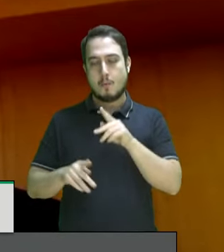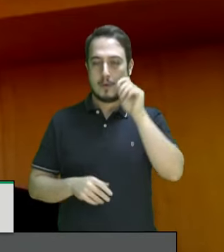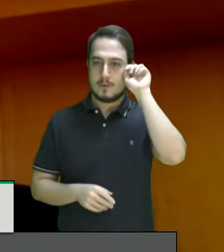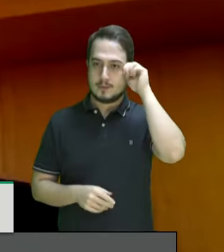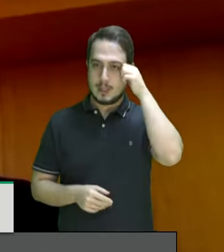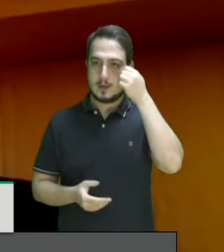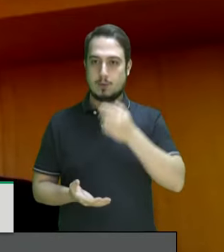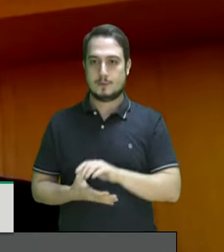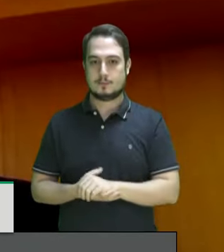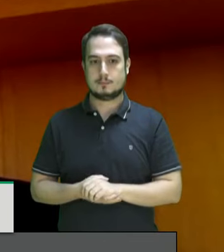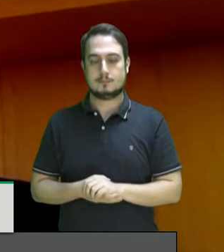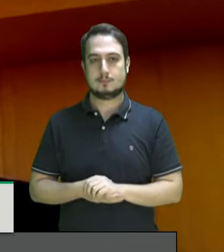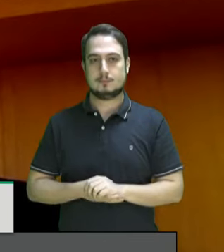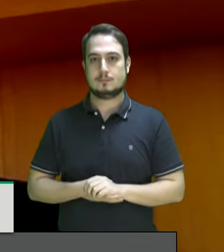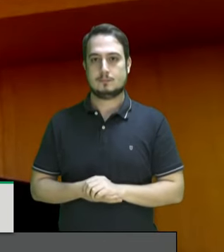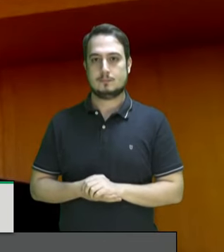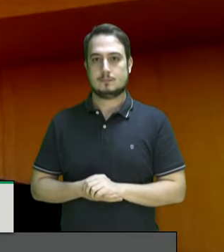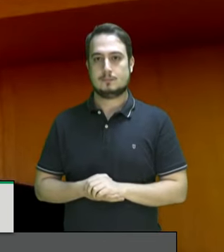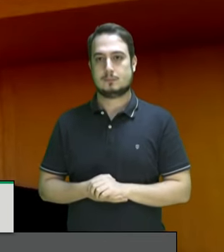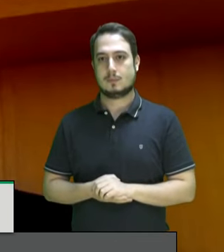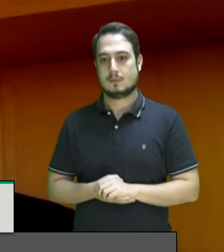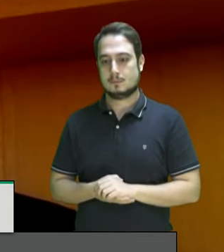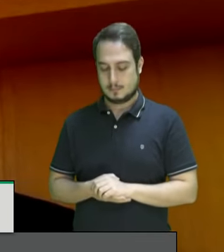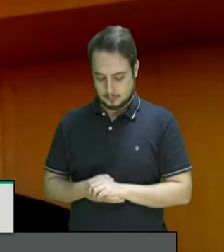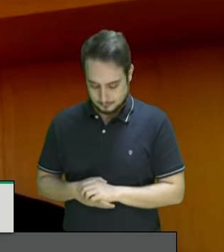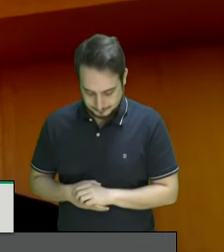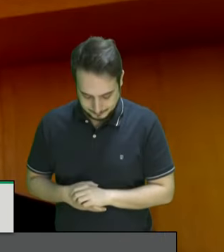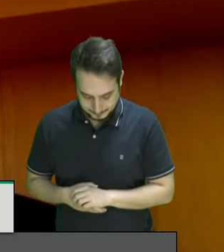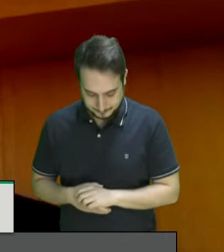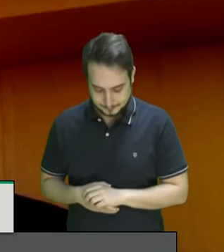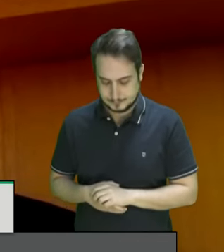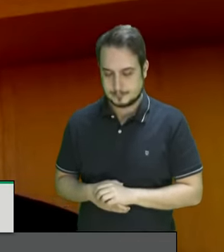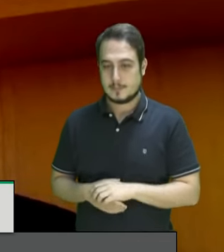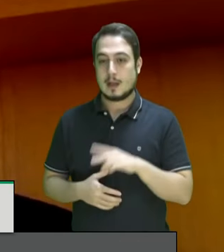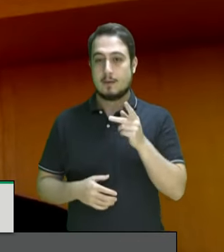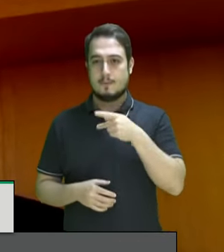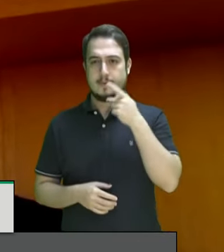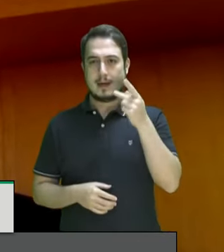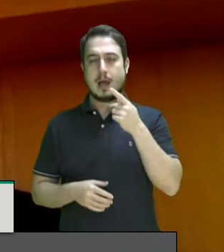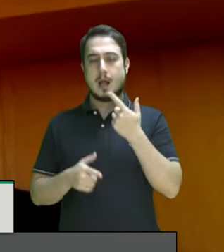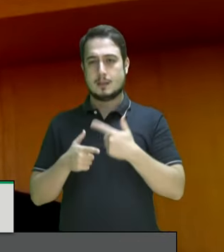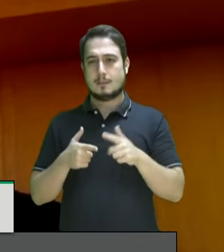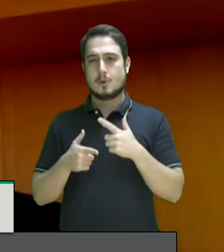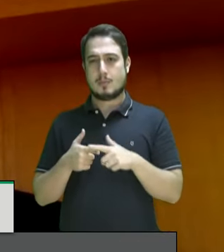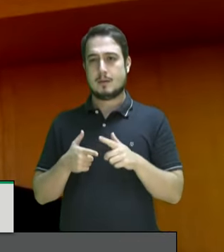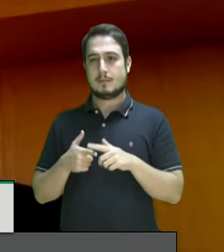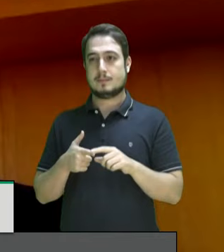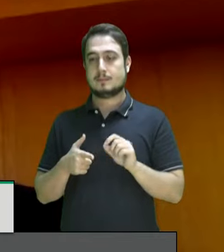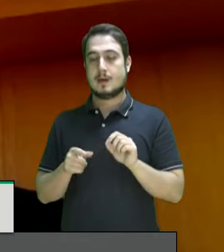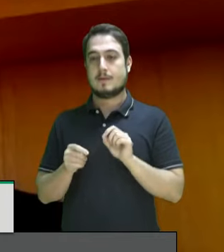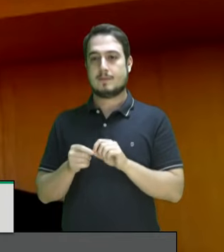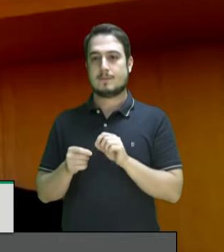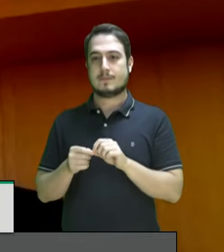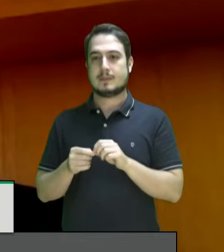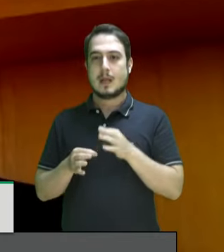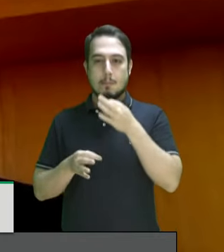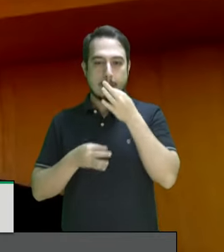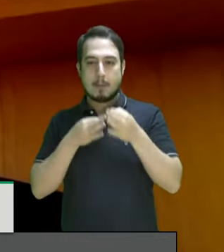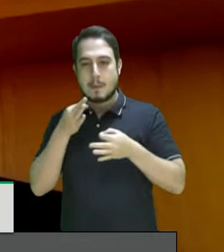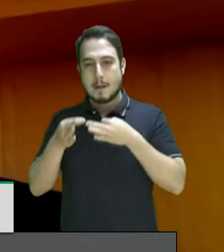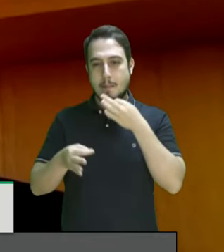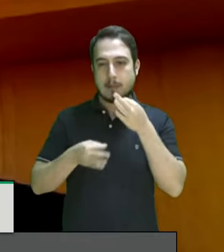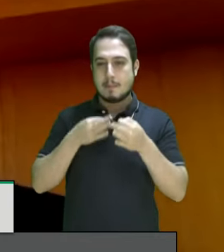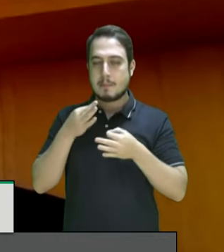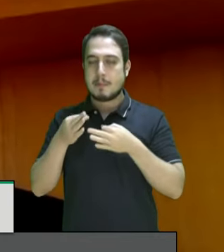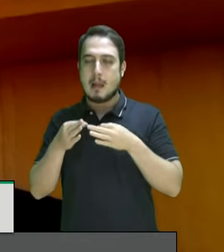então a gente tratar desta problemática como disse aqui o Cleifson fazendo um discurso ameno não